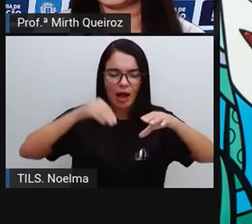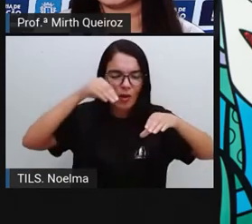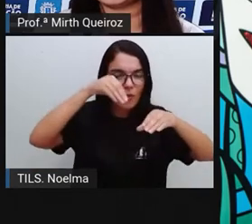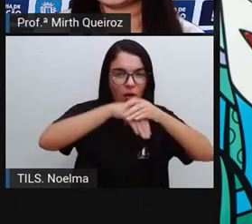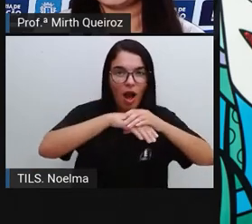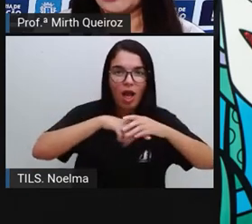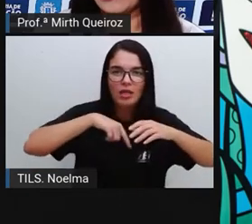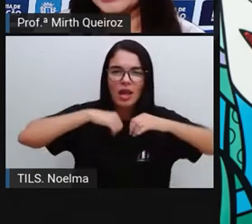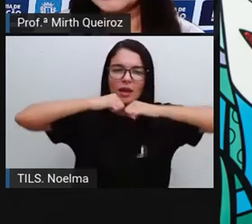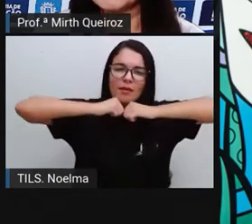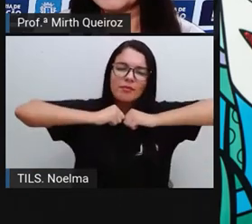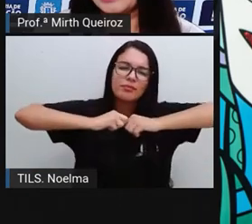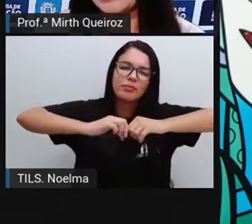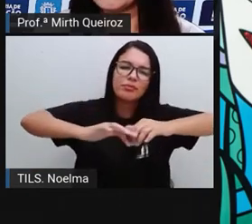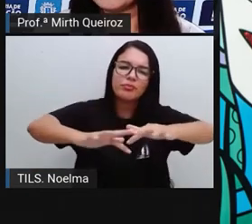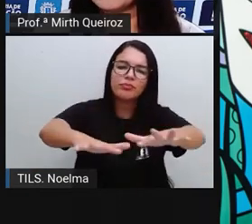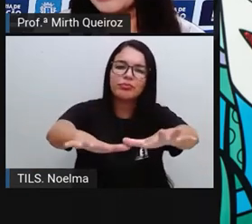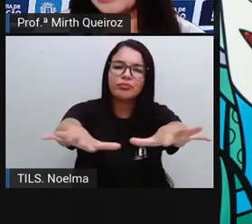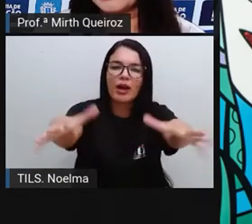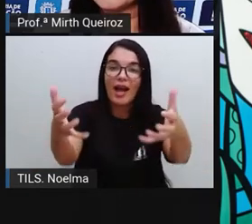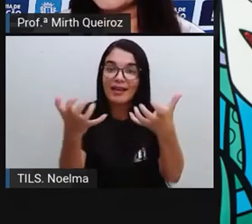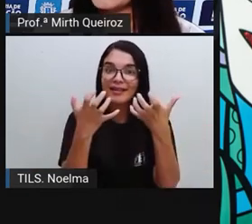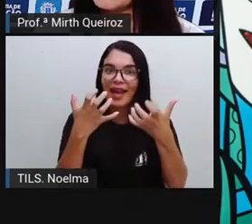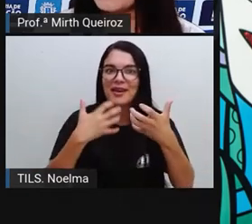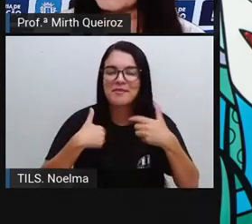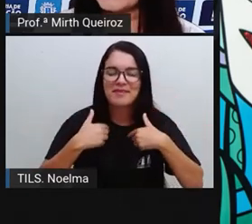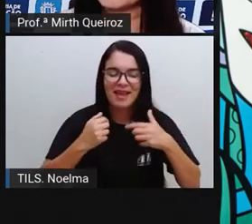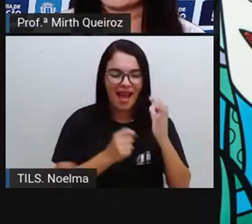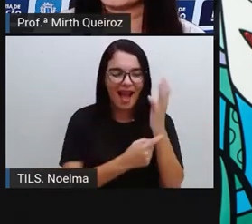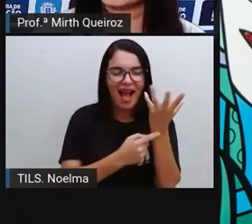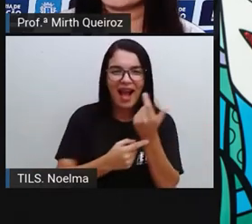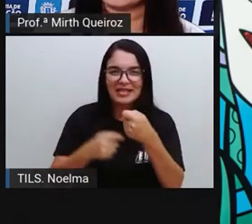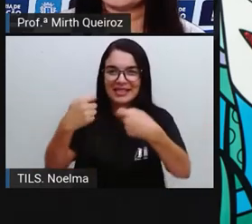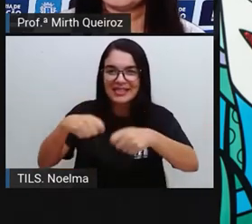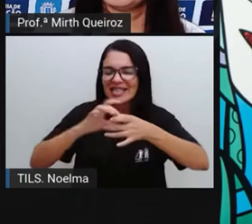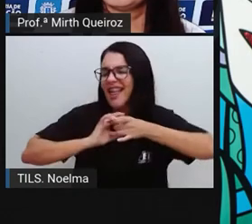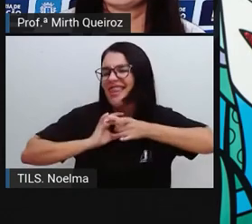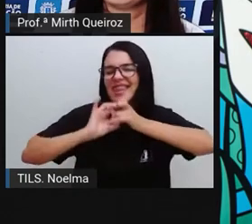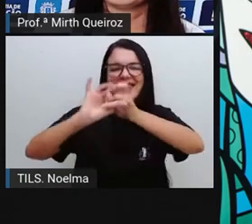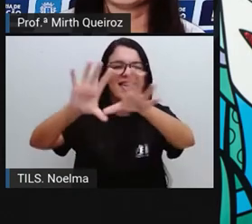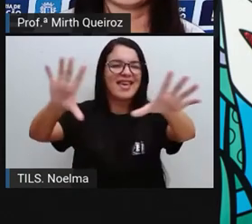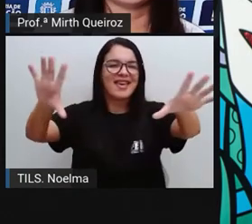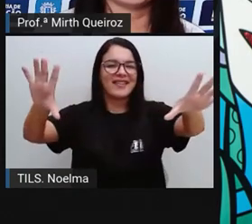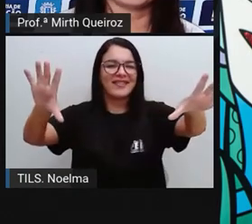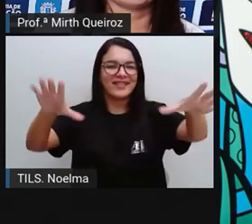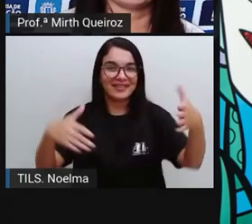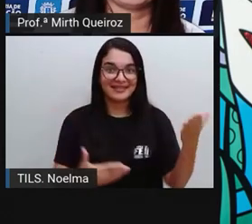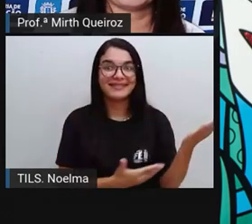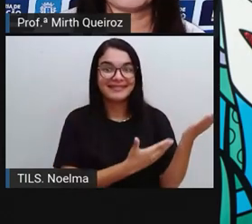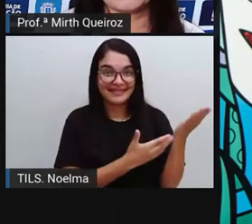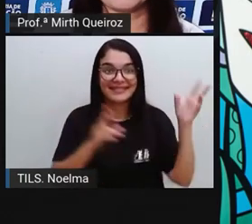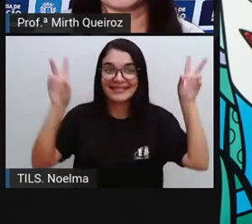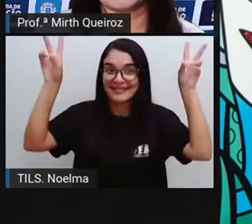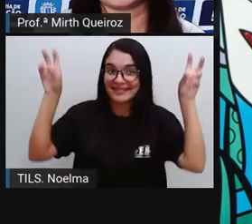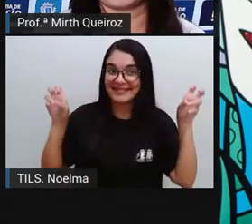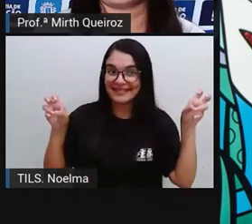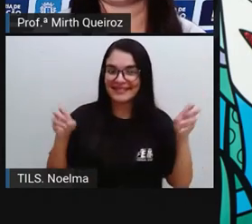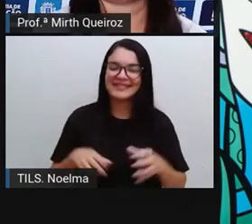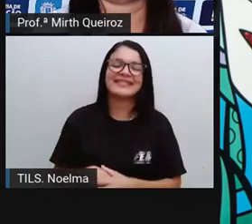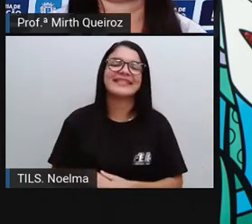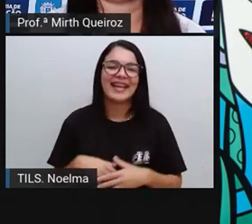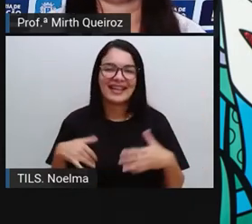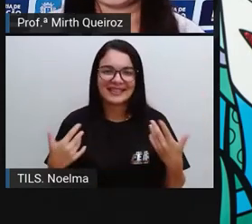de alcance. Quero que minha arte seja democrática. Olha só, ele utilizando aí da publicidade, né?